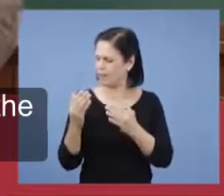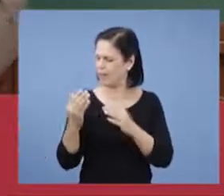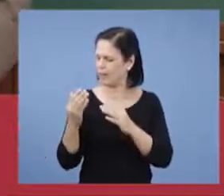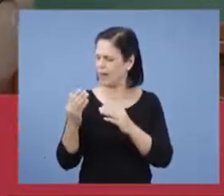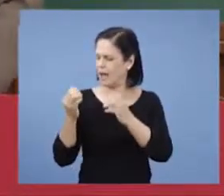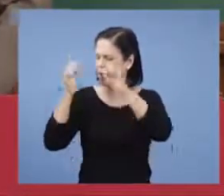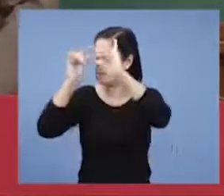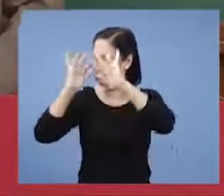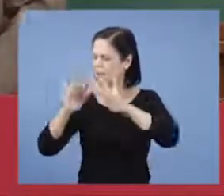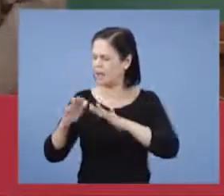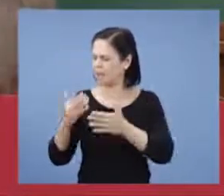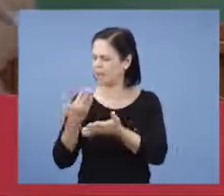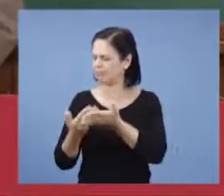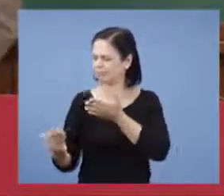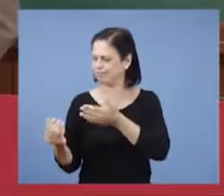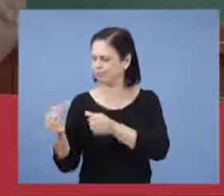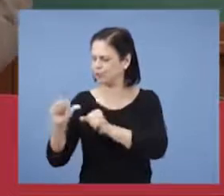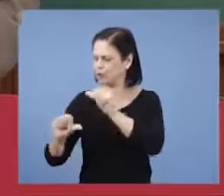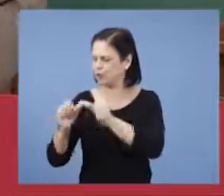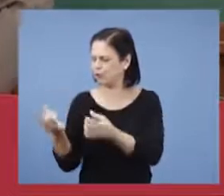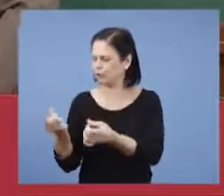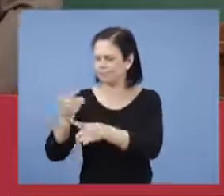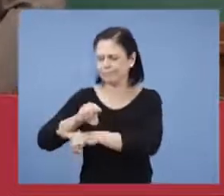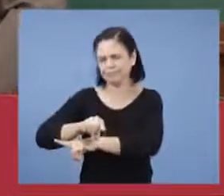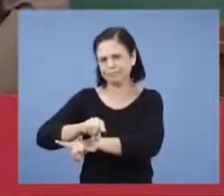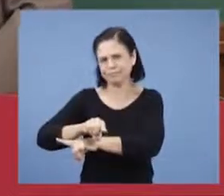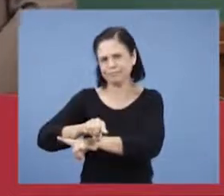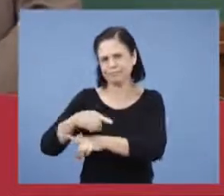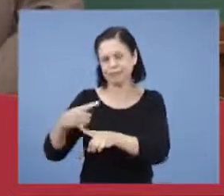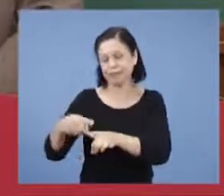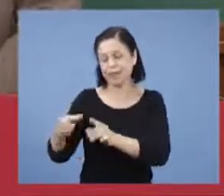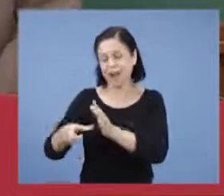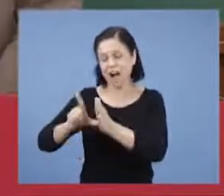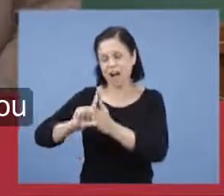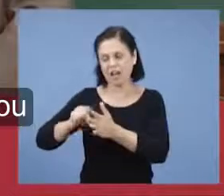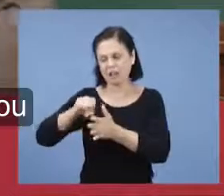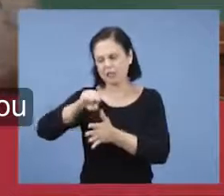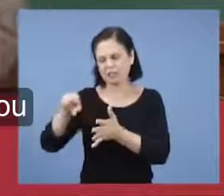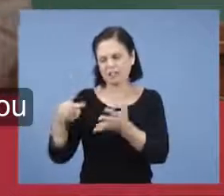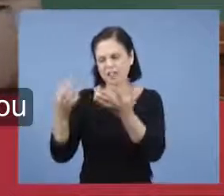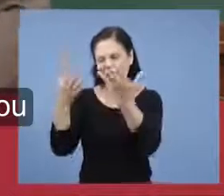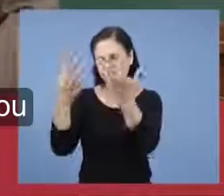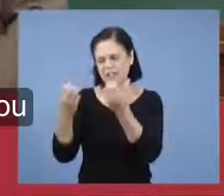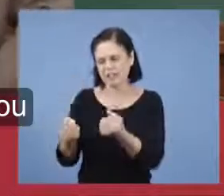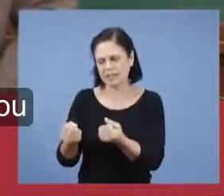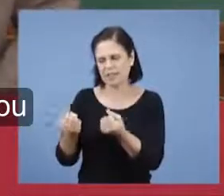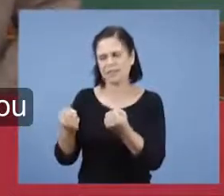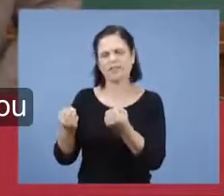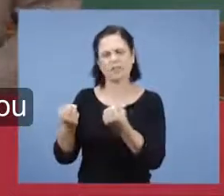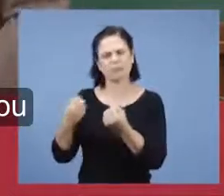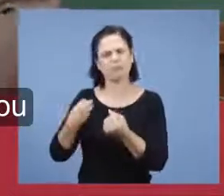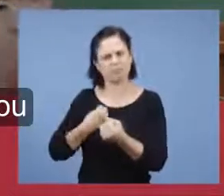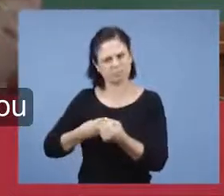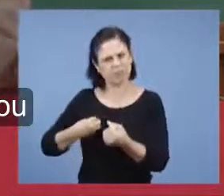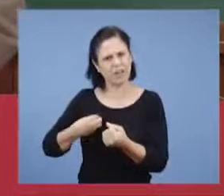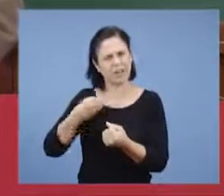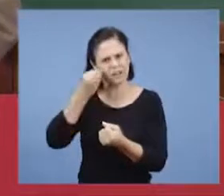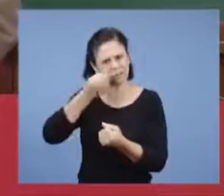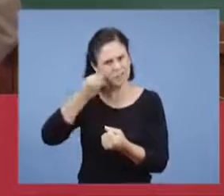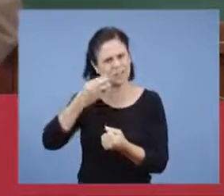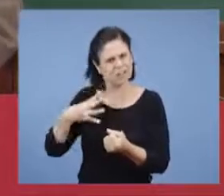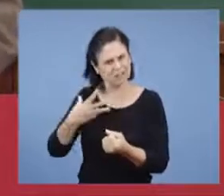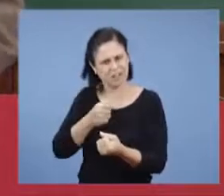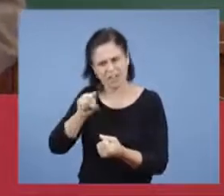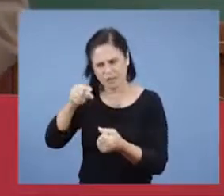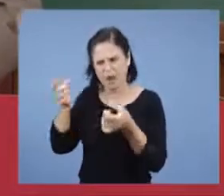bênção da salvação. Daquilo que vocês tiveram. A primeira experiência de salvação. E vocês